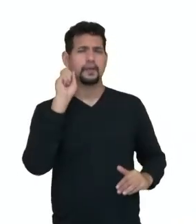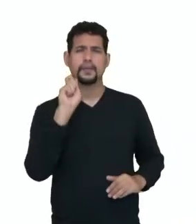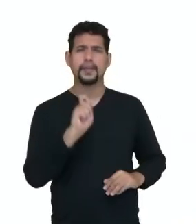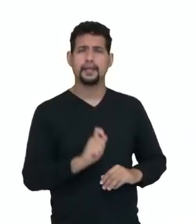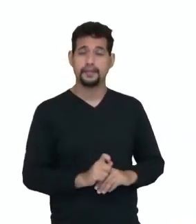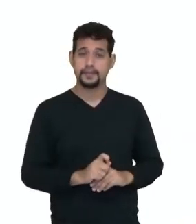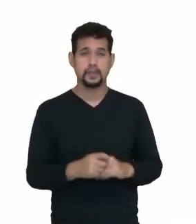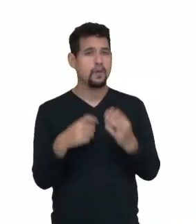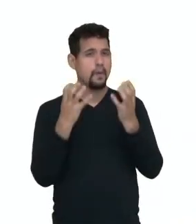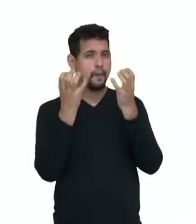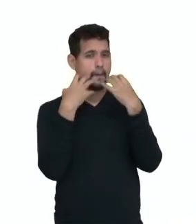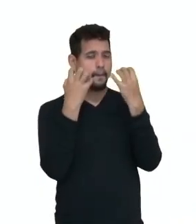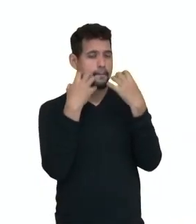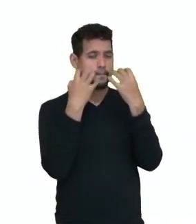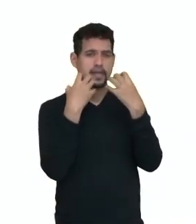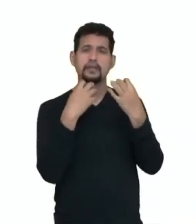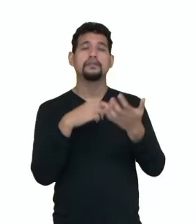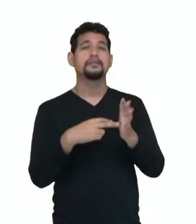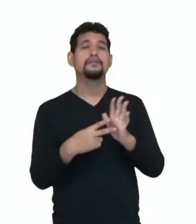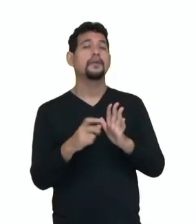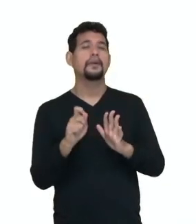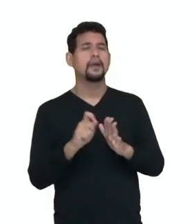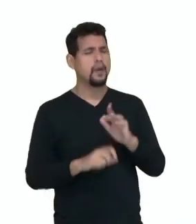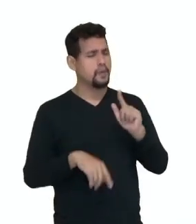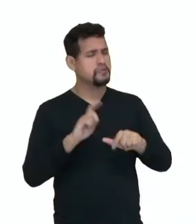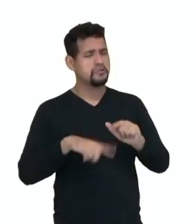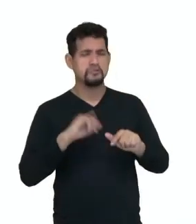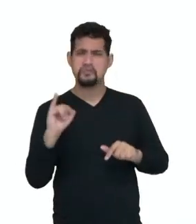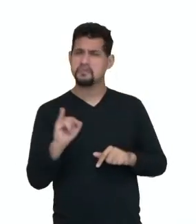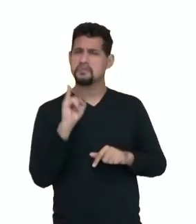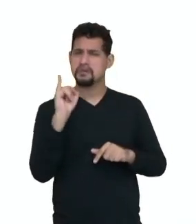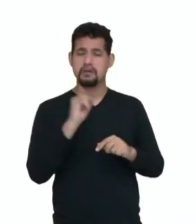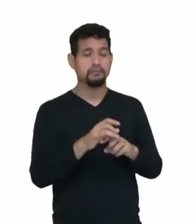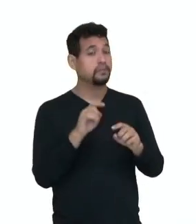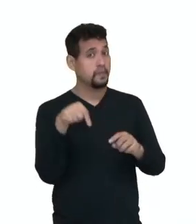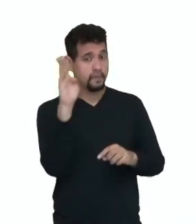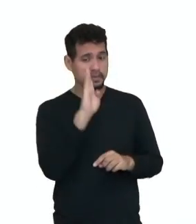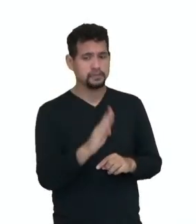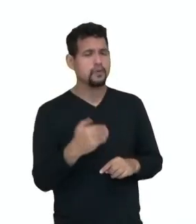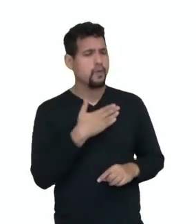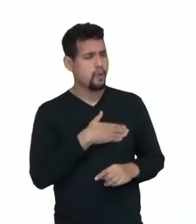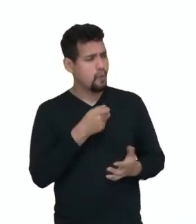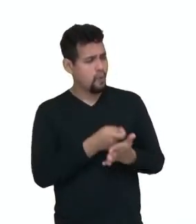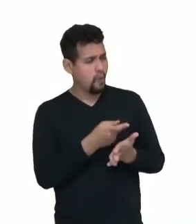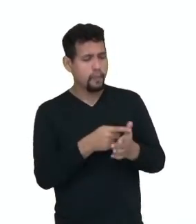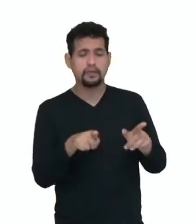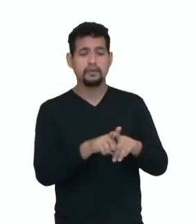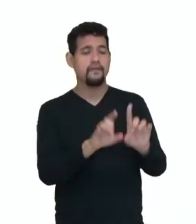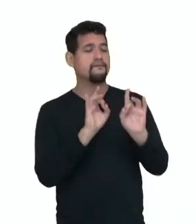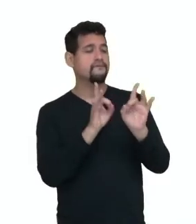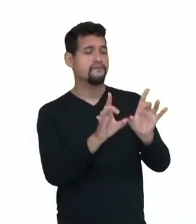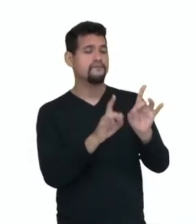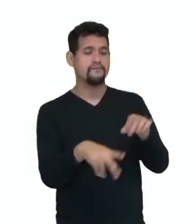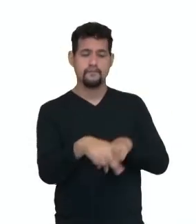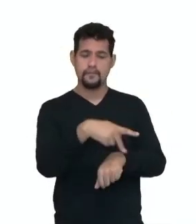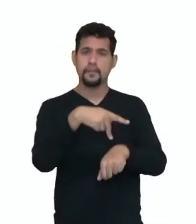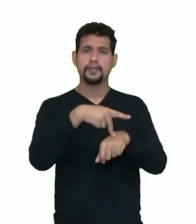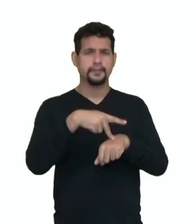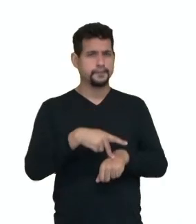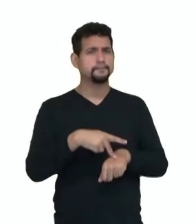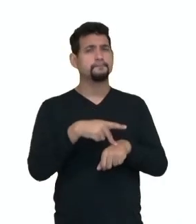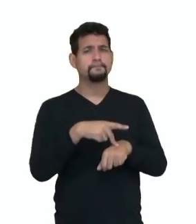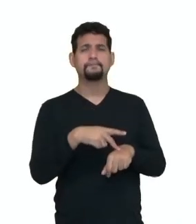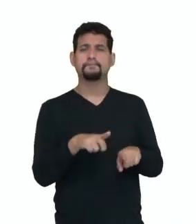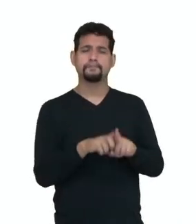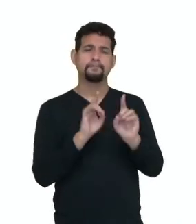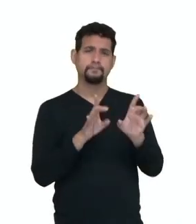o milho é um grande produto que o Brasil tanto consome muito, como também exporta, tá bom? Atualmente